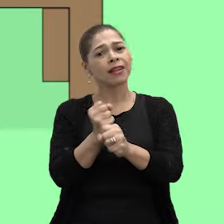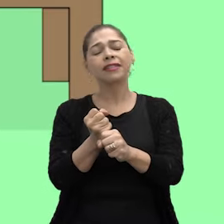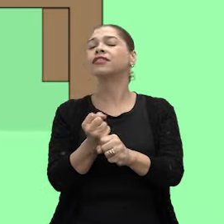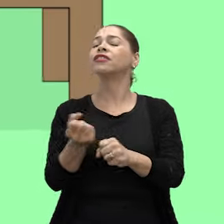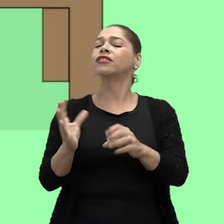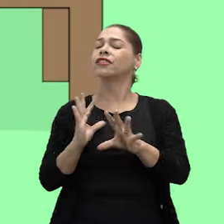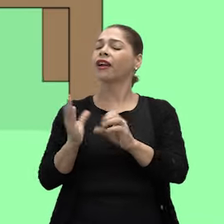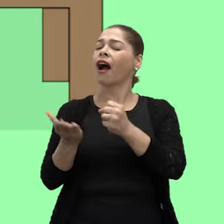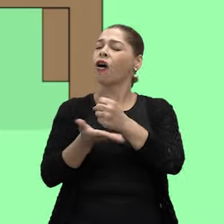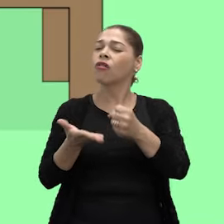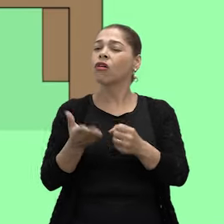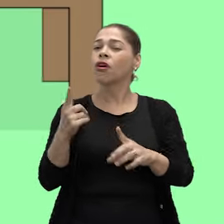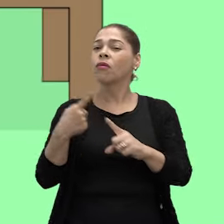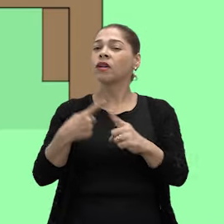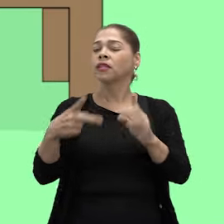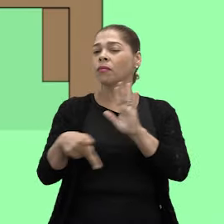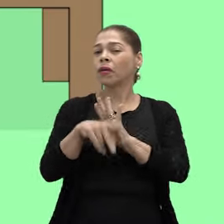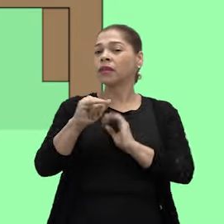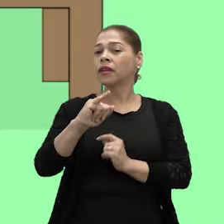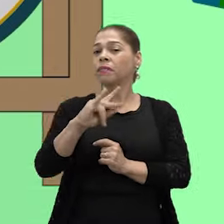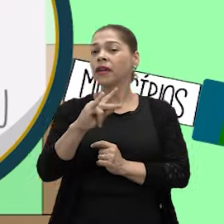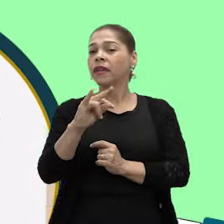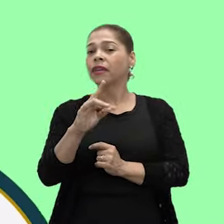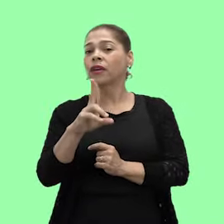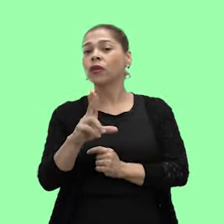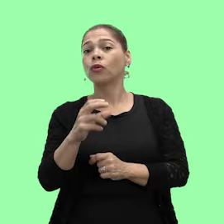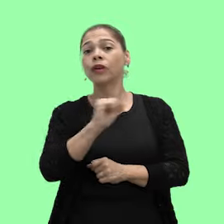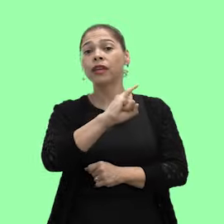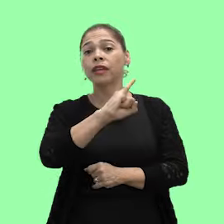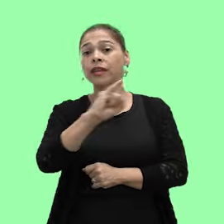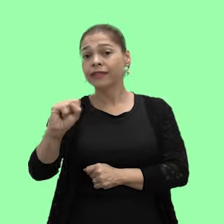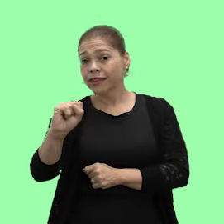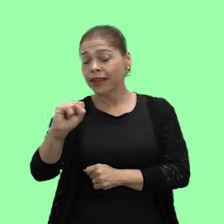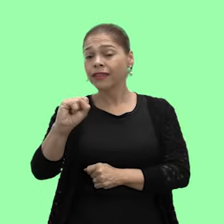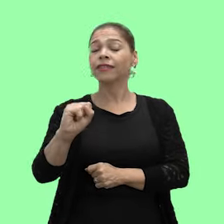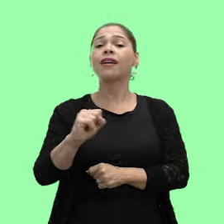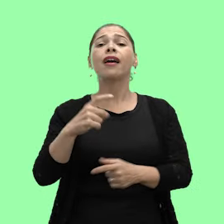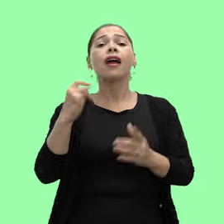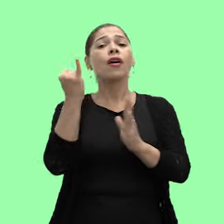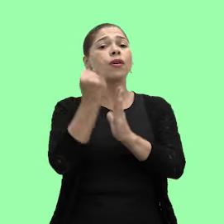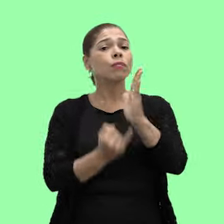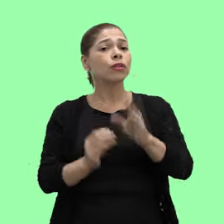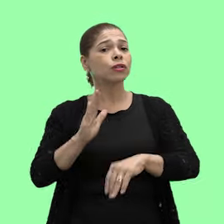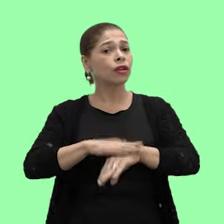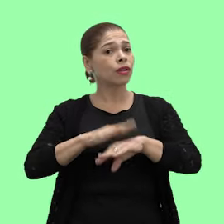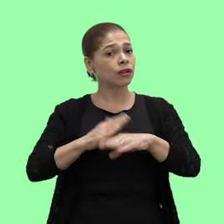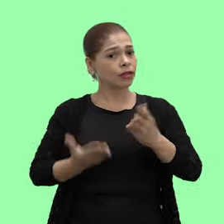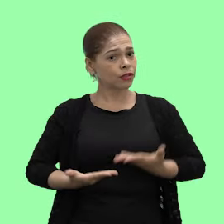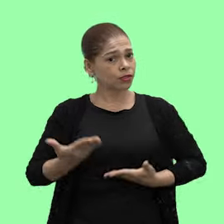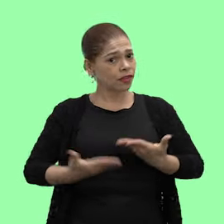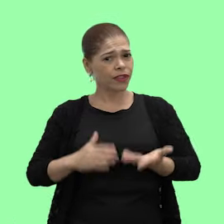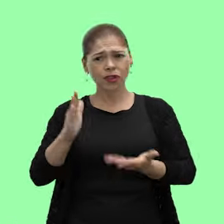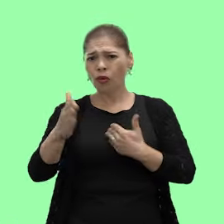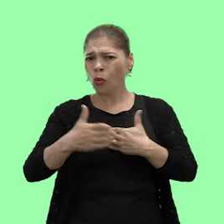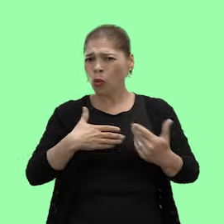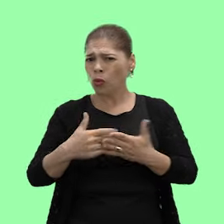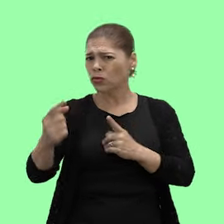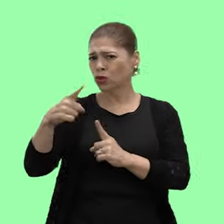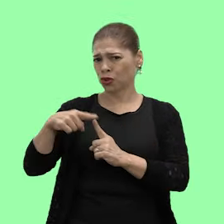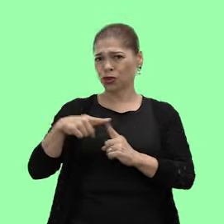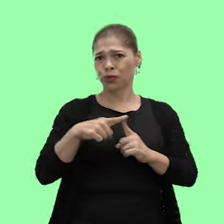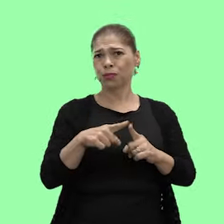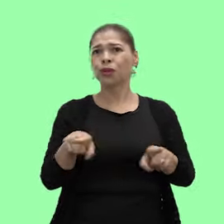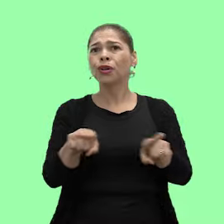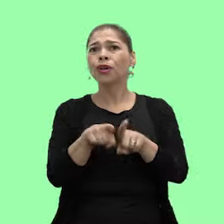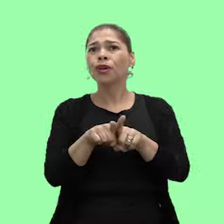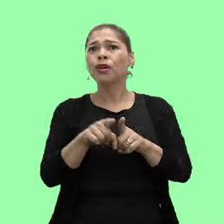base de cálculo empregada para a cobrança de IPTU. Por fim, o ISS é um imposto que incide sobre a prestação de serviços